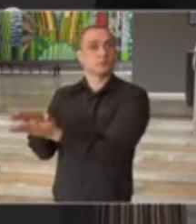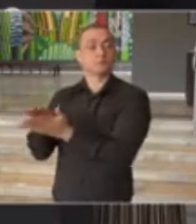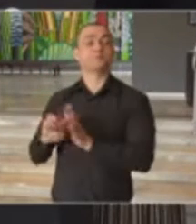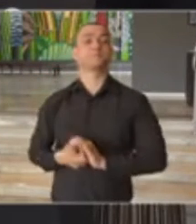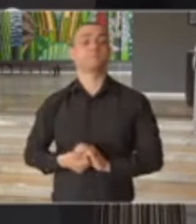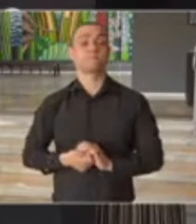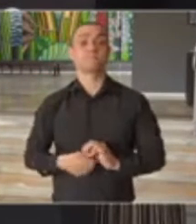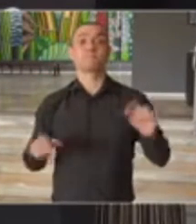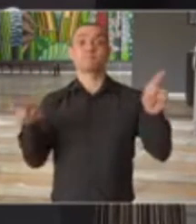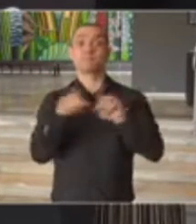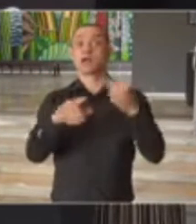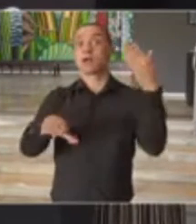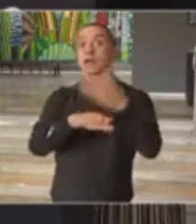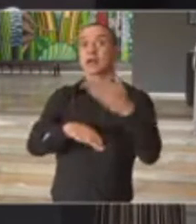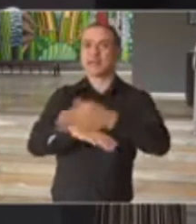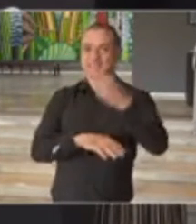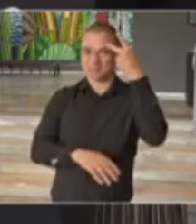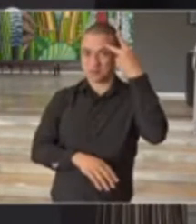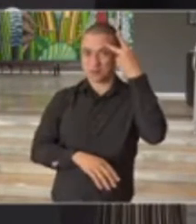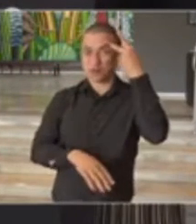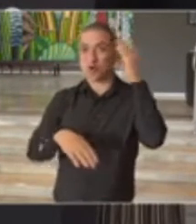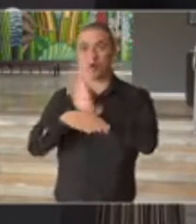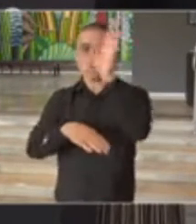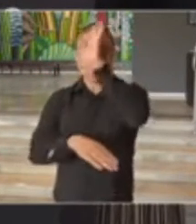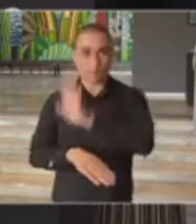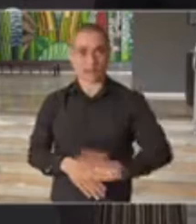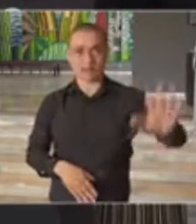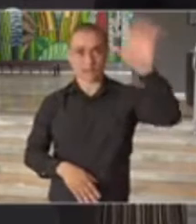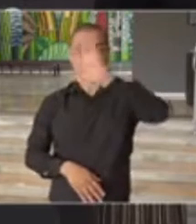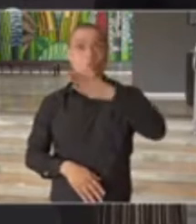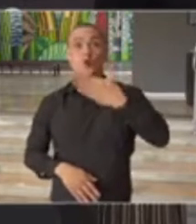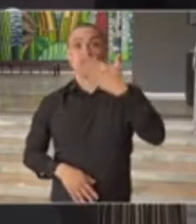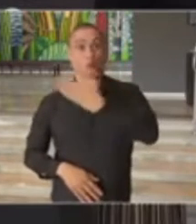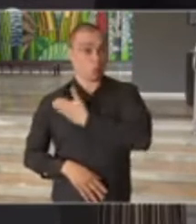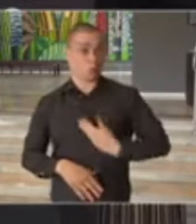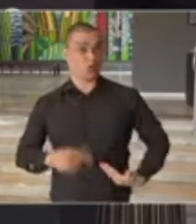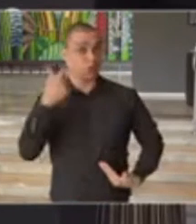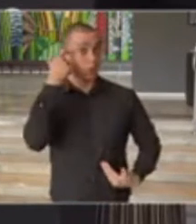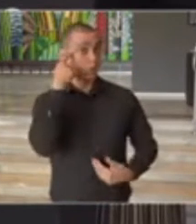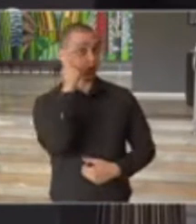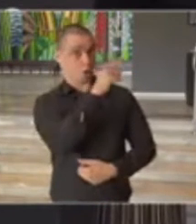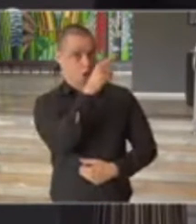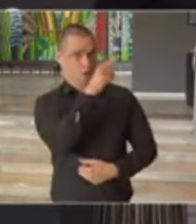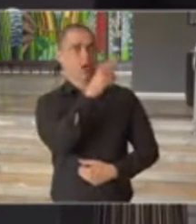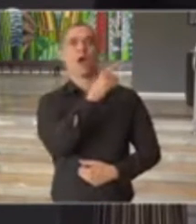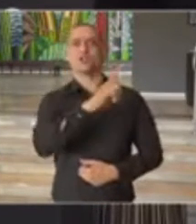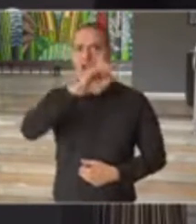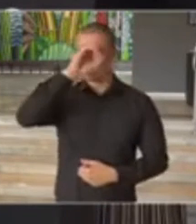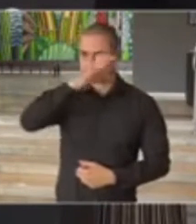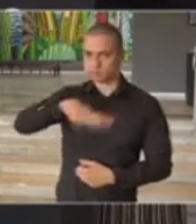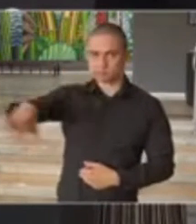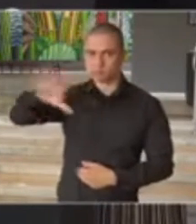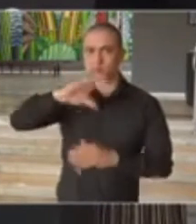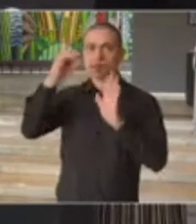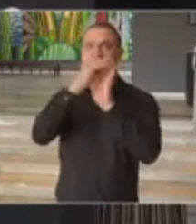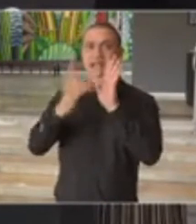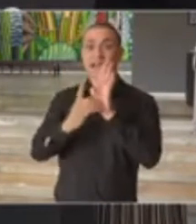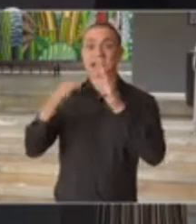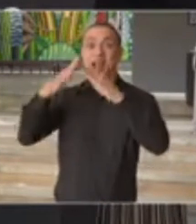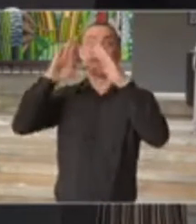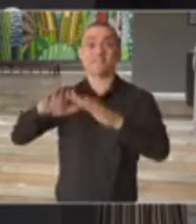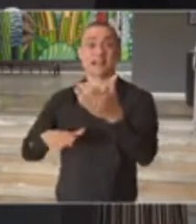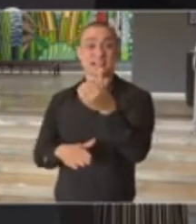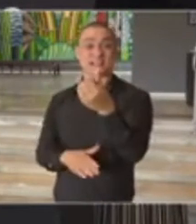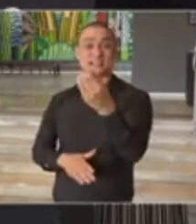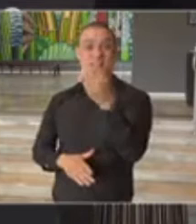participação de São Paulo nos casos do Brasil. O governador João Doria, através de um isolamento social de mais de 60 dias